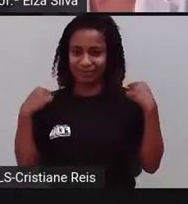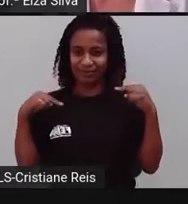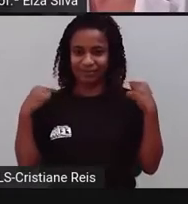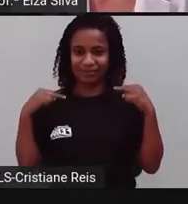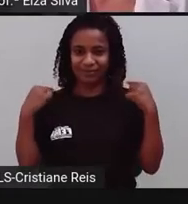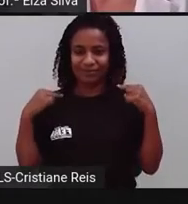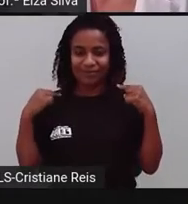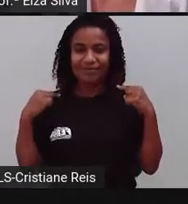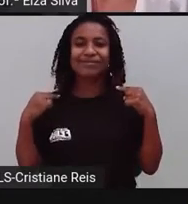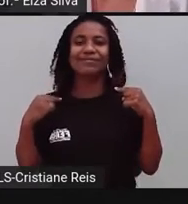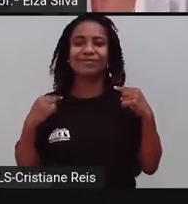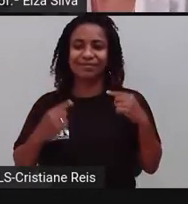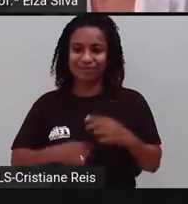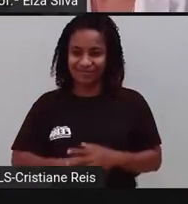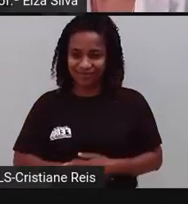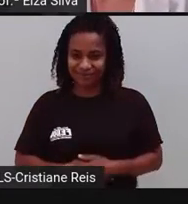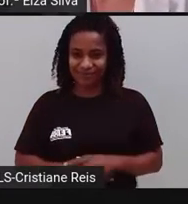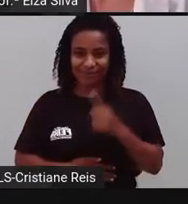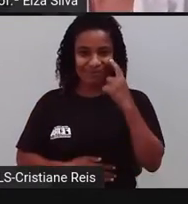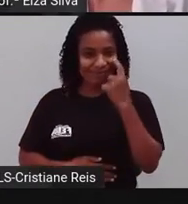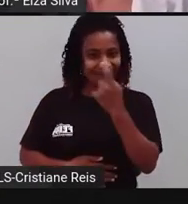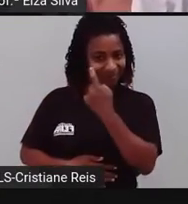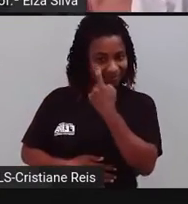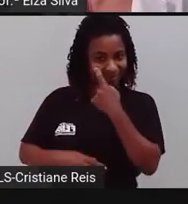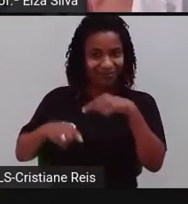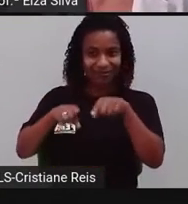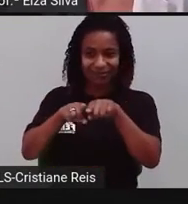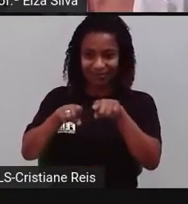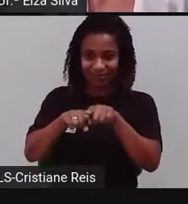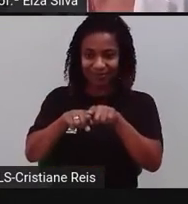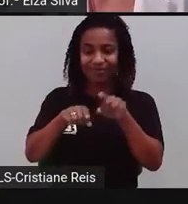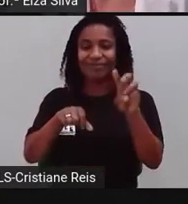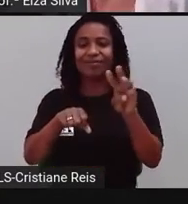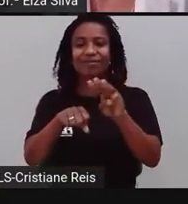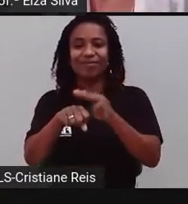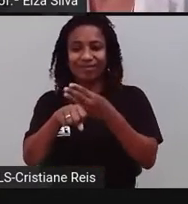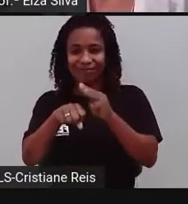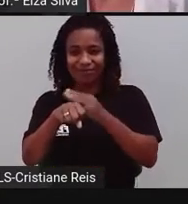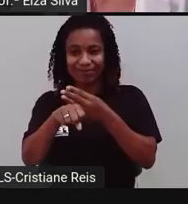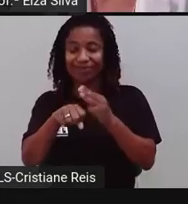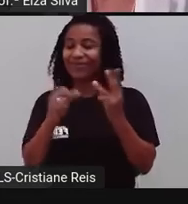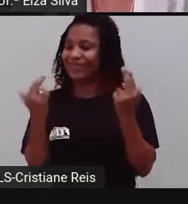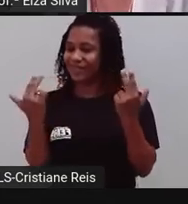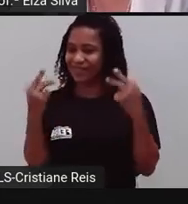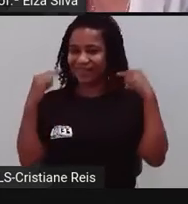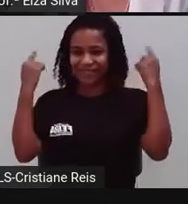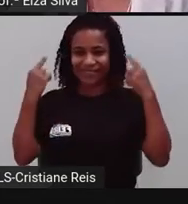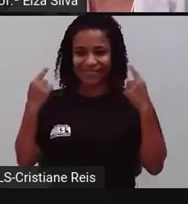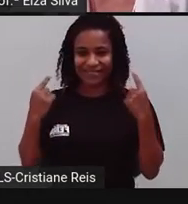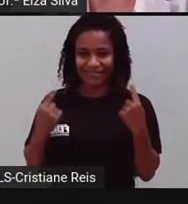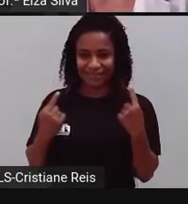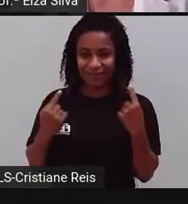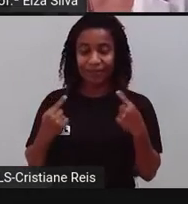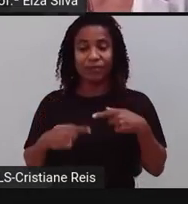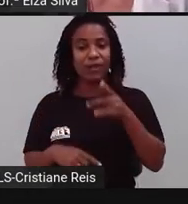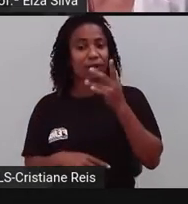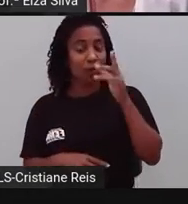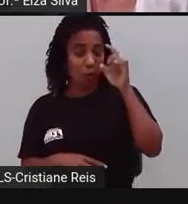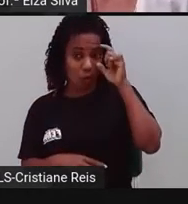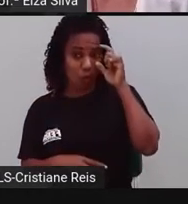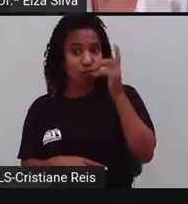médio. Meus olhos também são castanhos, como o meu cabelo, e eu uso óculos com haste vermelha.